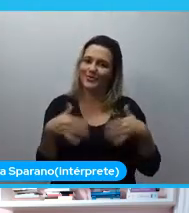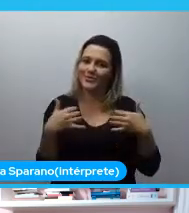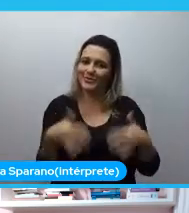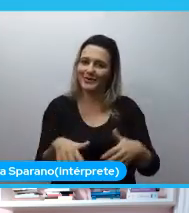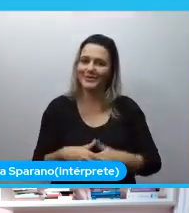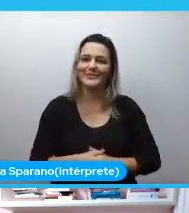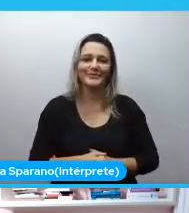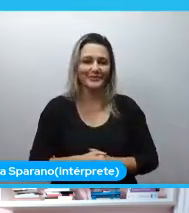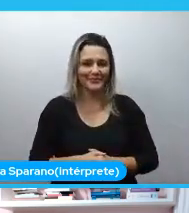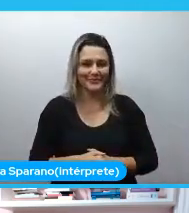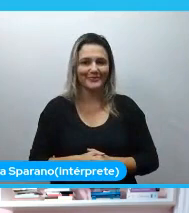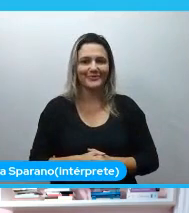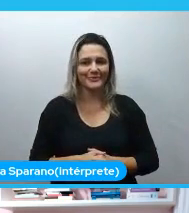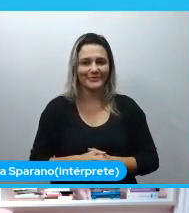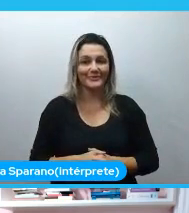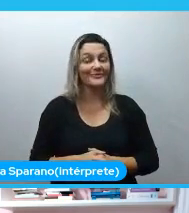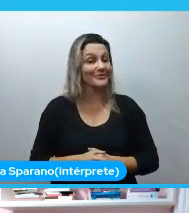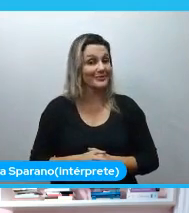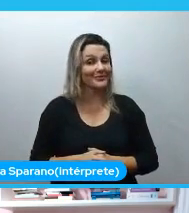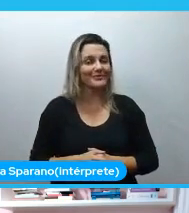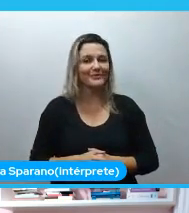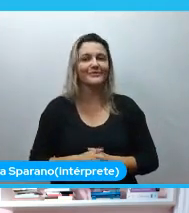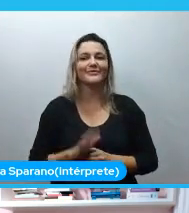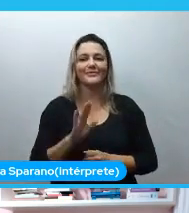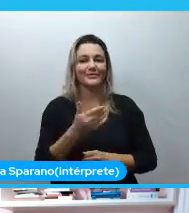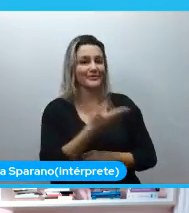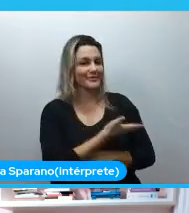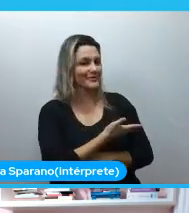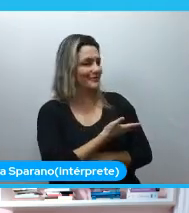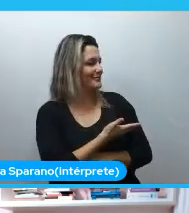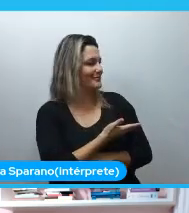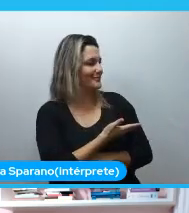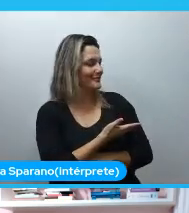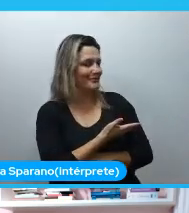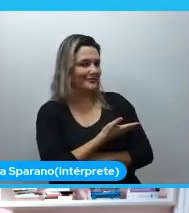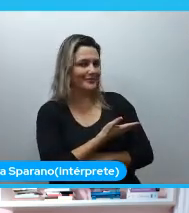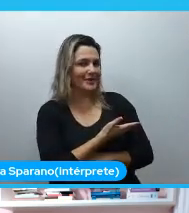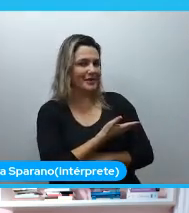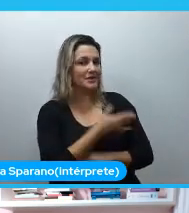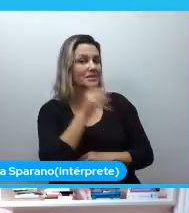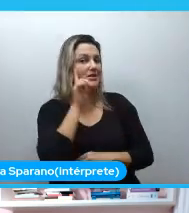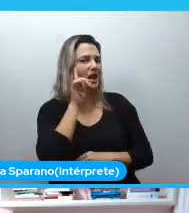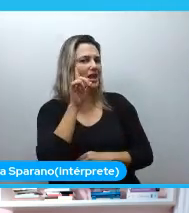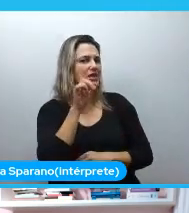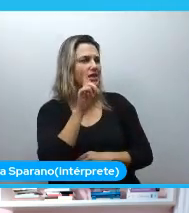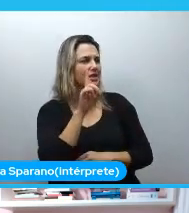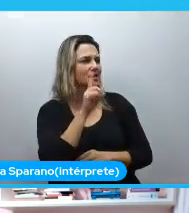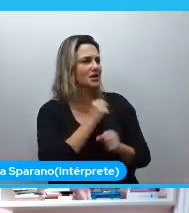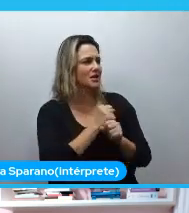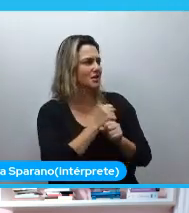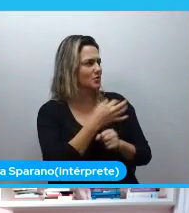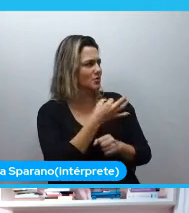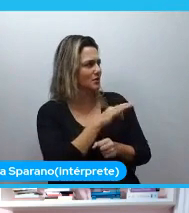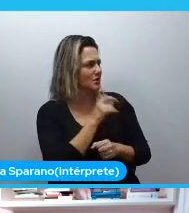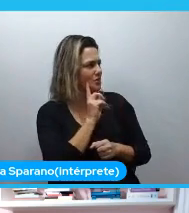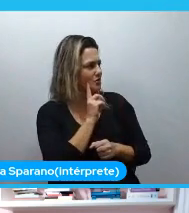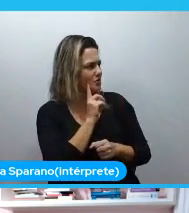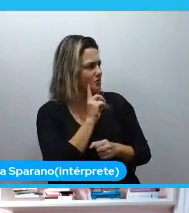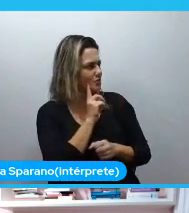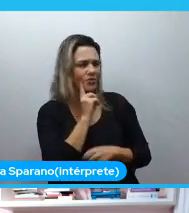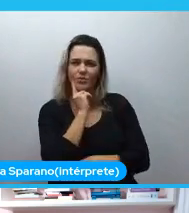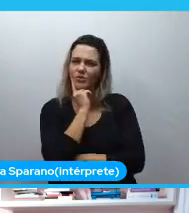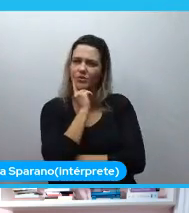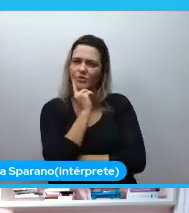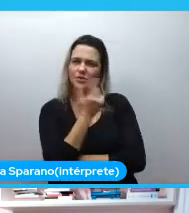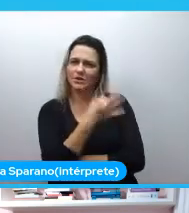E aí, eu acabei colocando... Ah, pronto. Esse slide está com a data correta. acho que o... Ah, não. Acho que é. Essa data mesmo